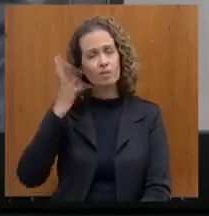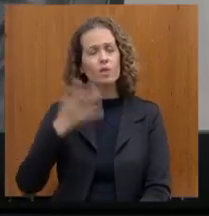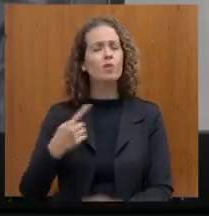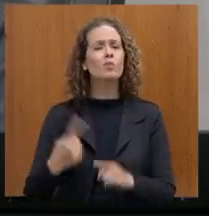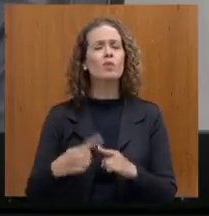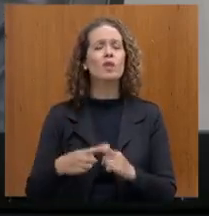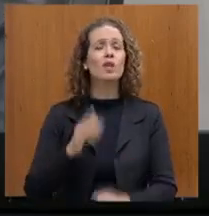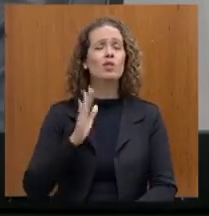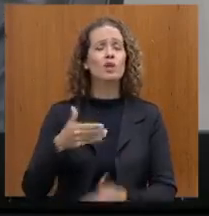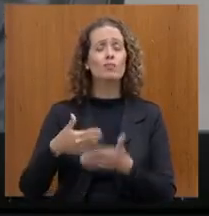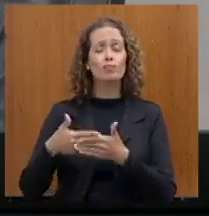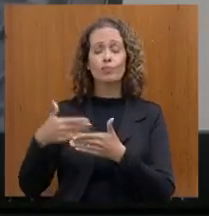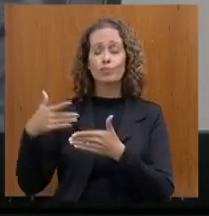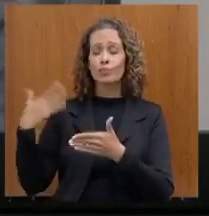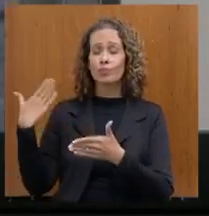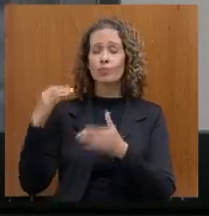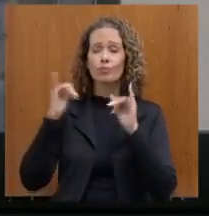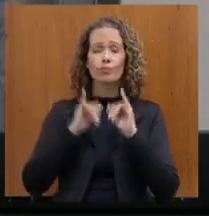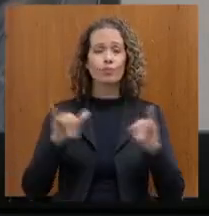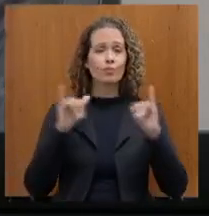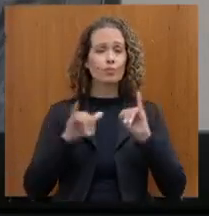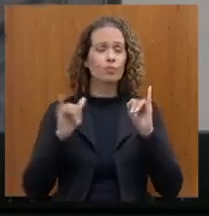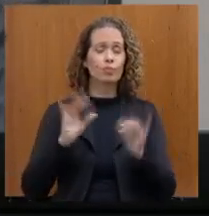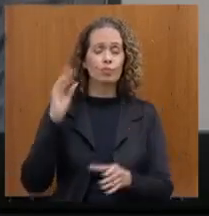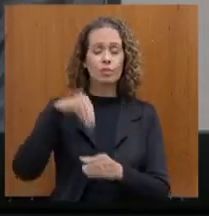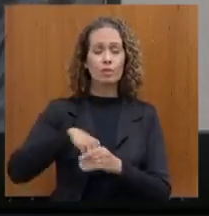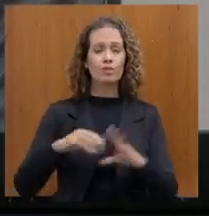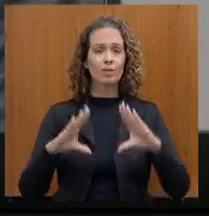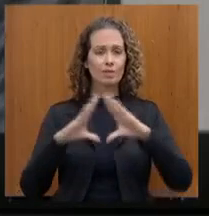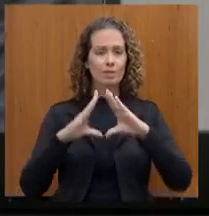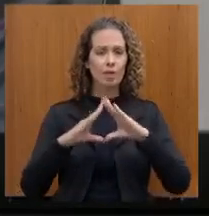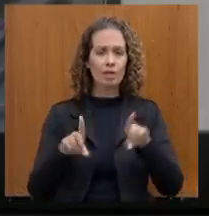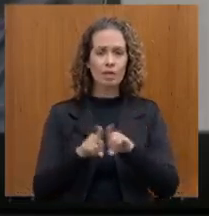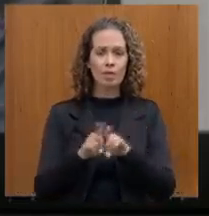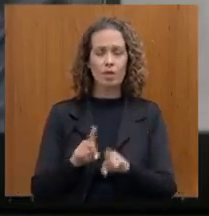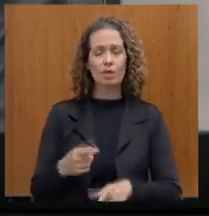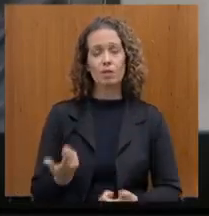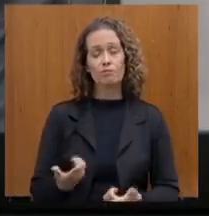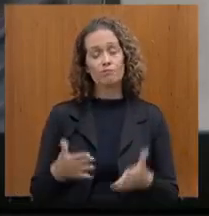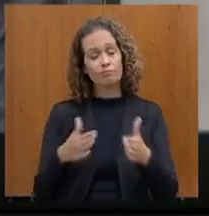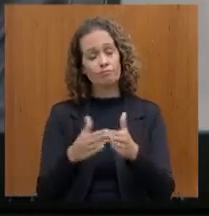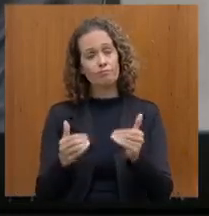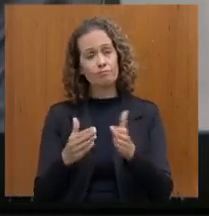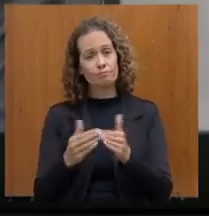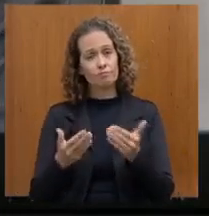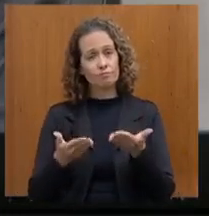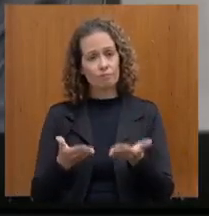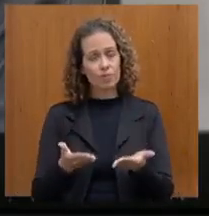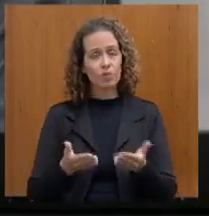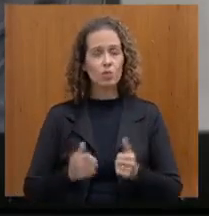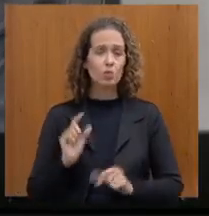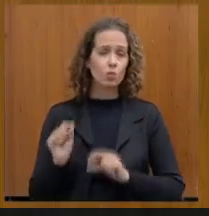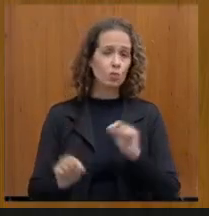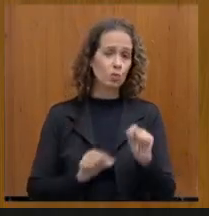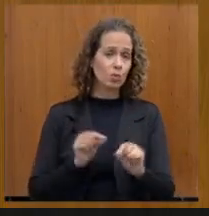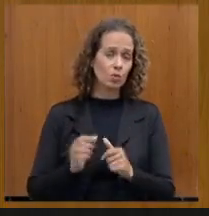histórico, na imprensa, aqui dentro da Assembleia, e a gente pediria, data vênia, que